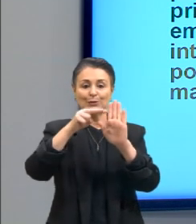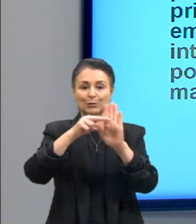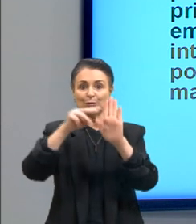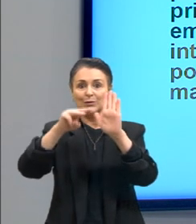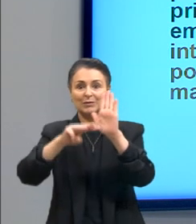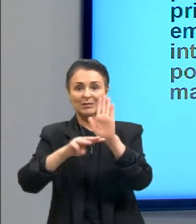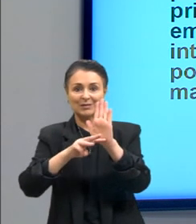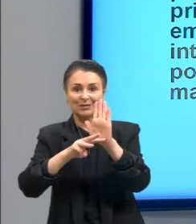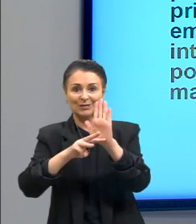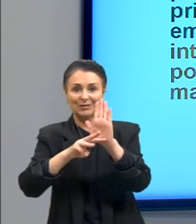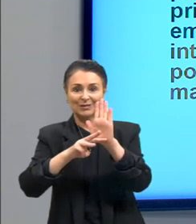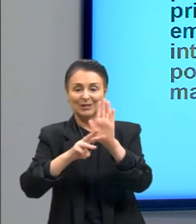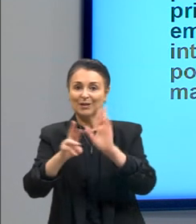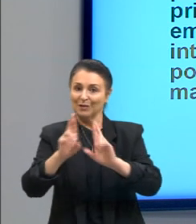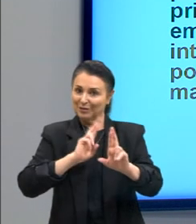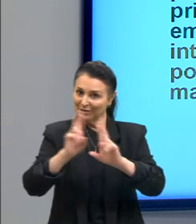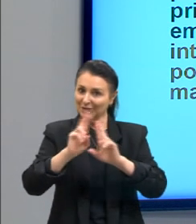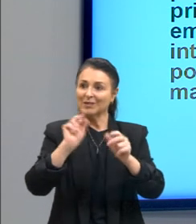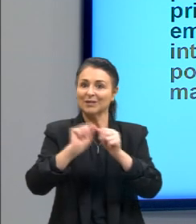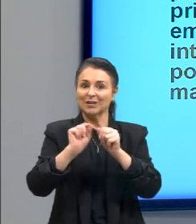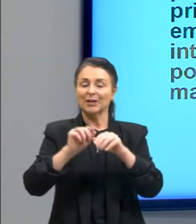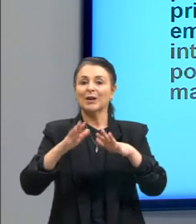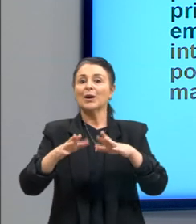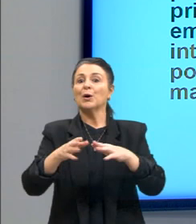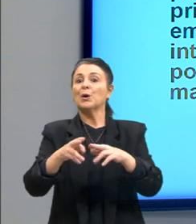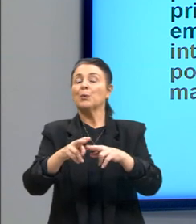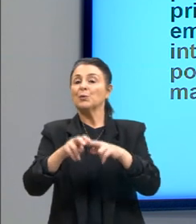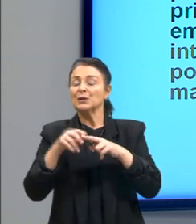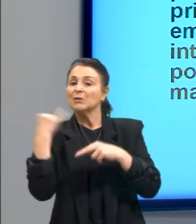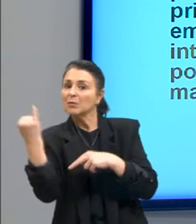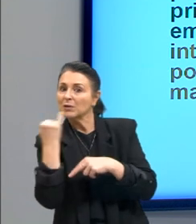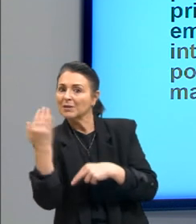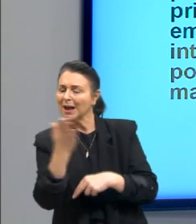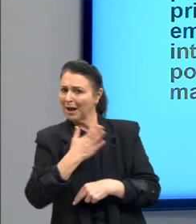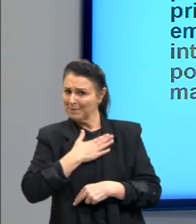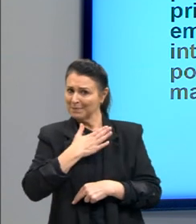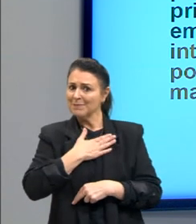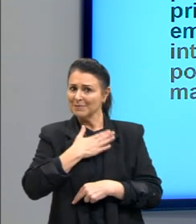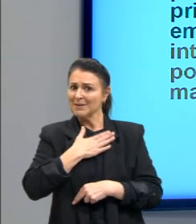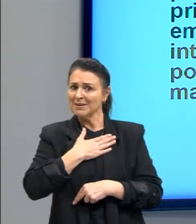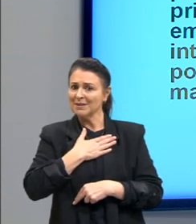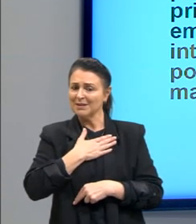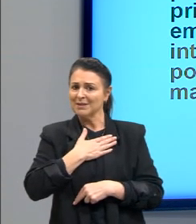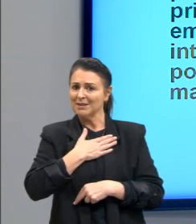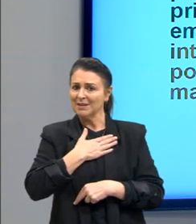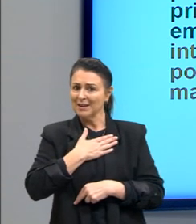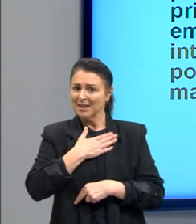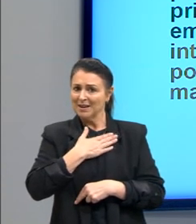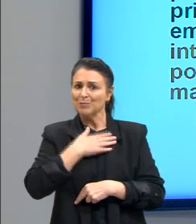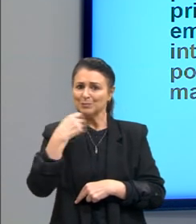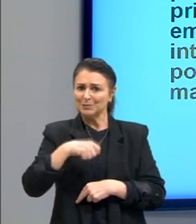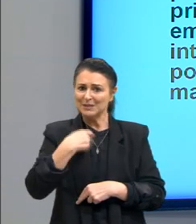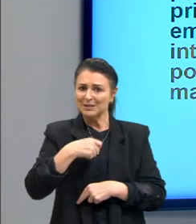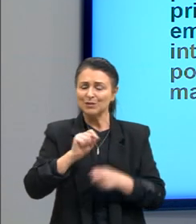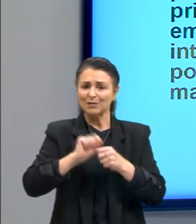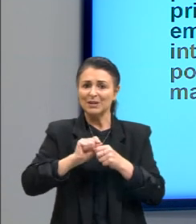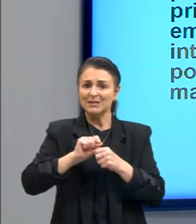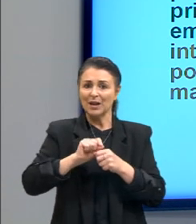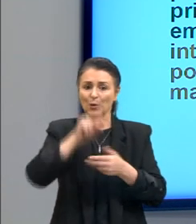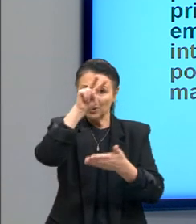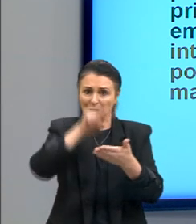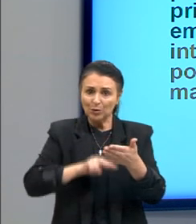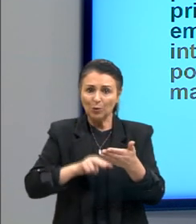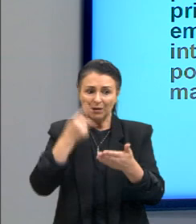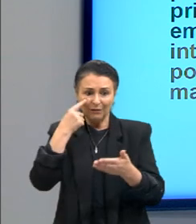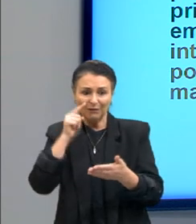o outro né então daí a minha importância de conseguir fazer com que o leitor enxergue que um está para o outro